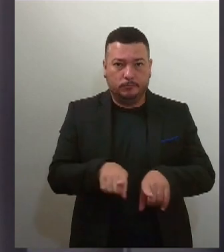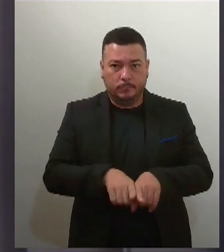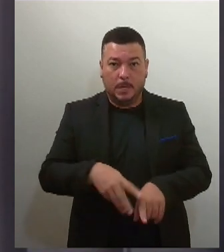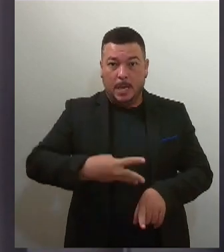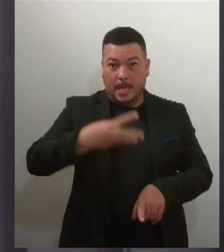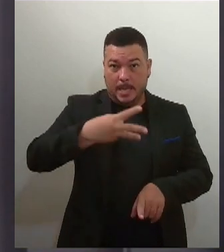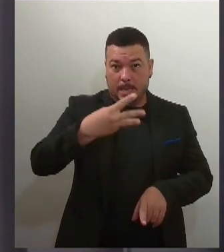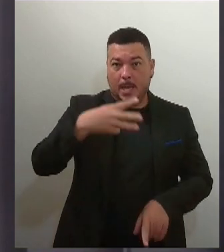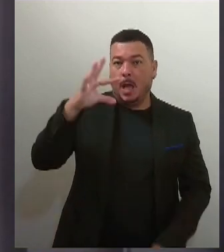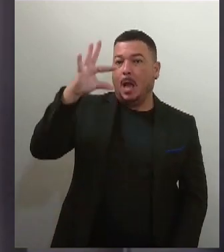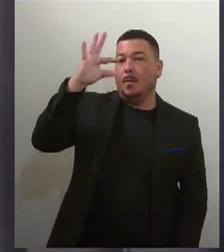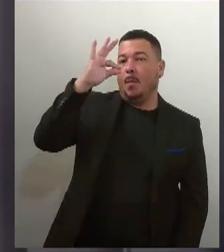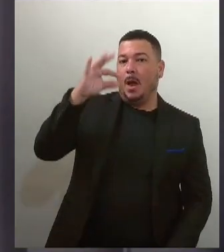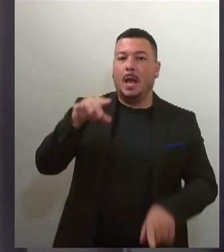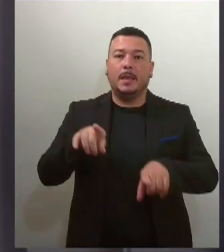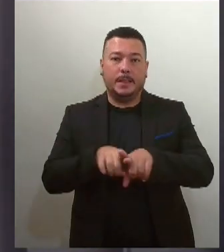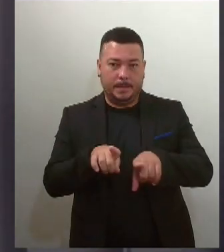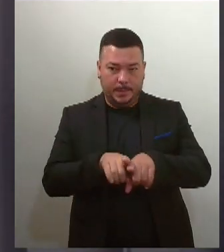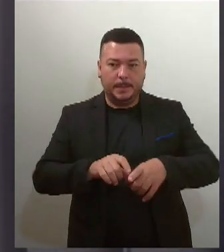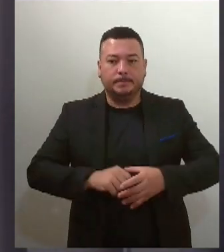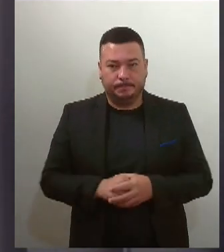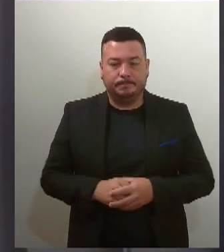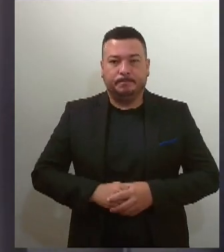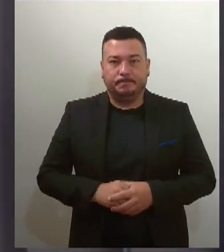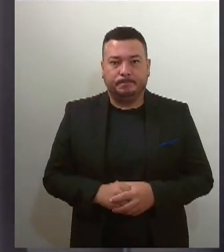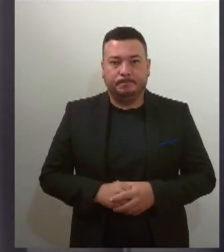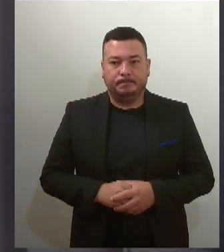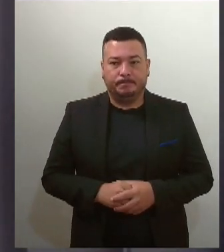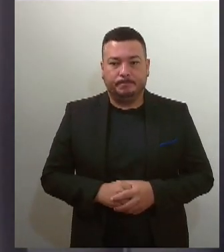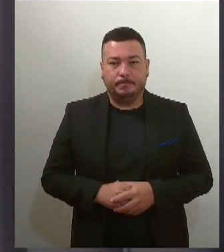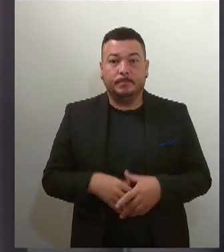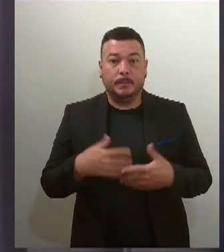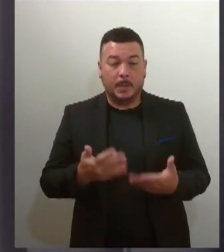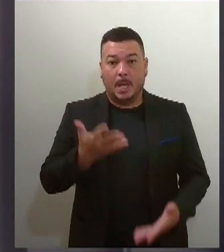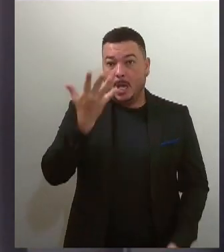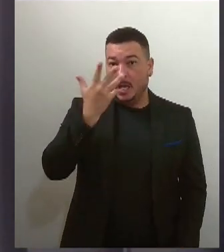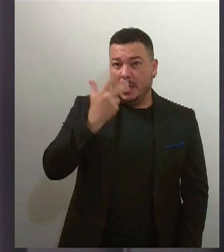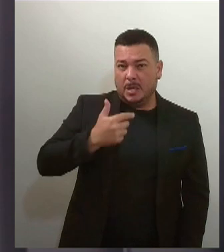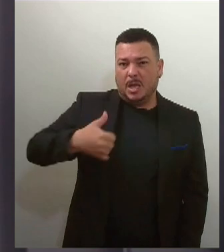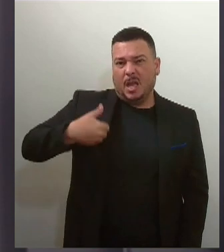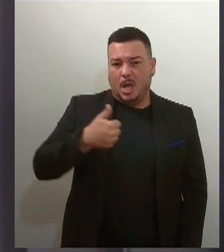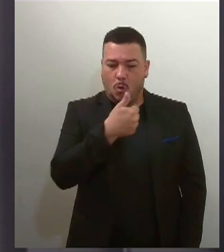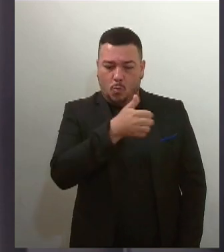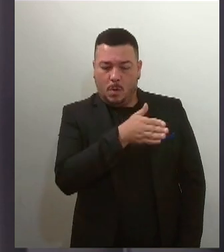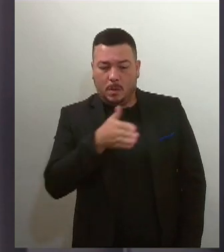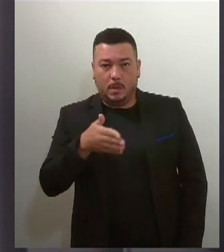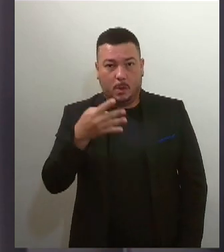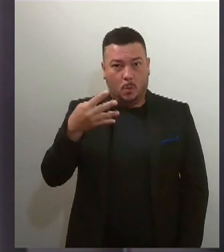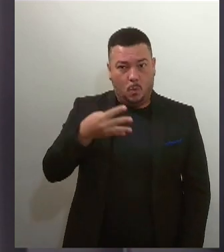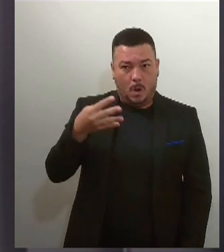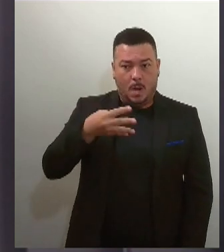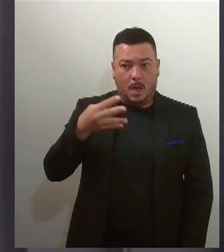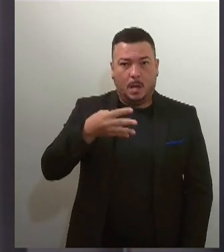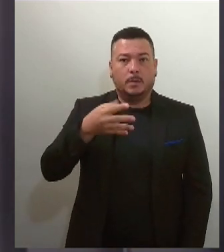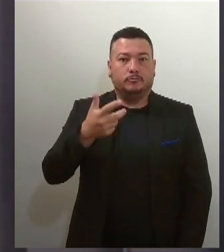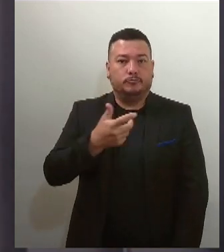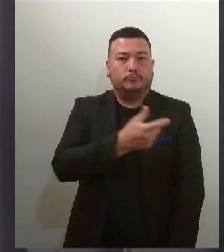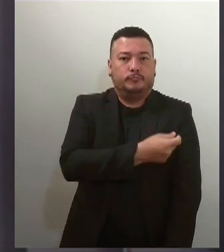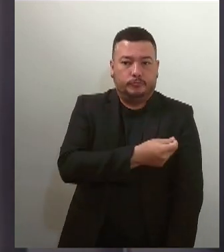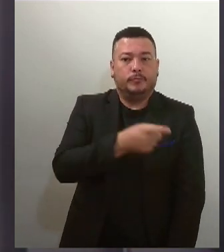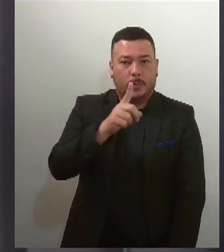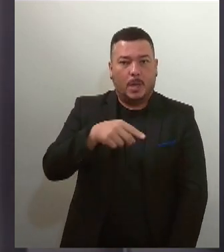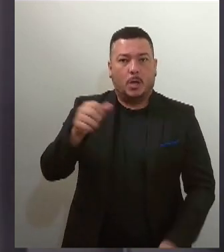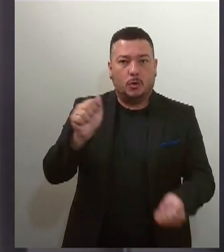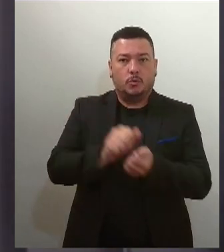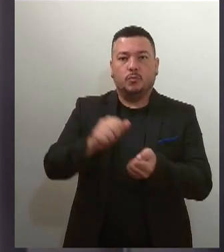inativada. Já para crianças de 1 a 4 anos, o imunizante é aplicado com a vacina oral. O imunizante